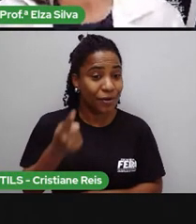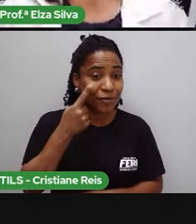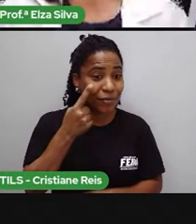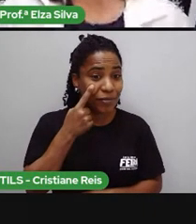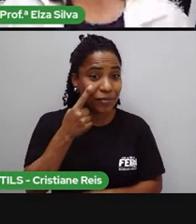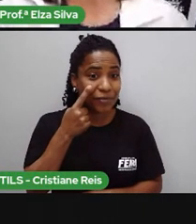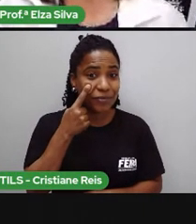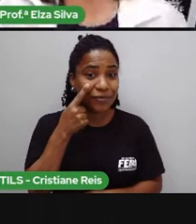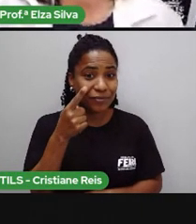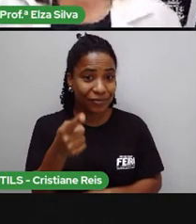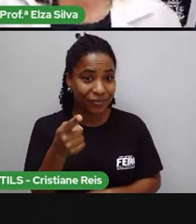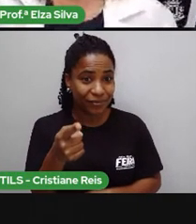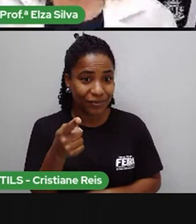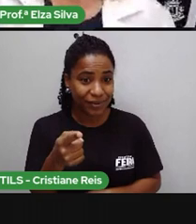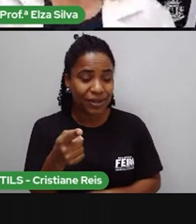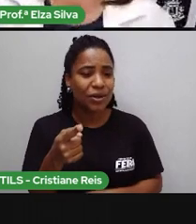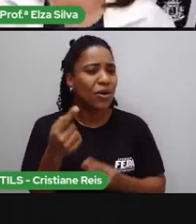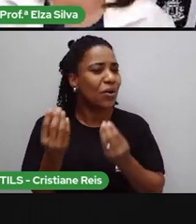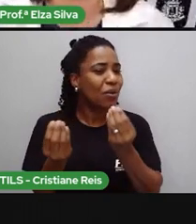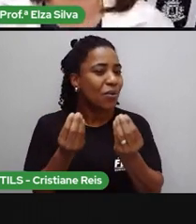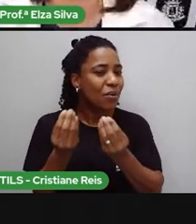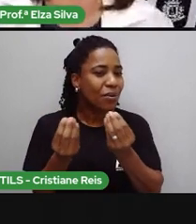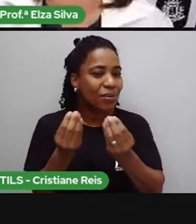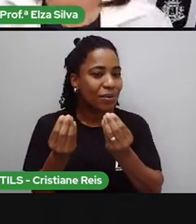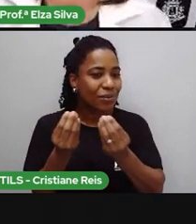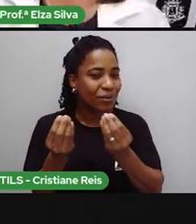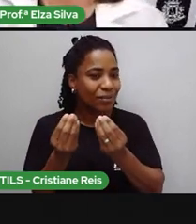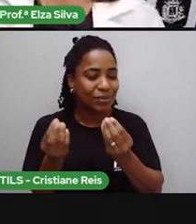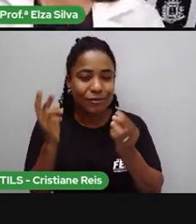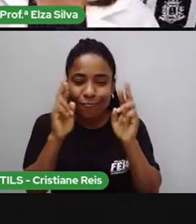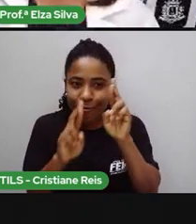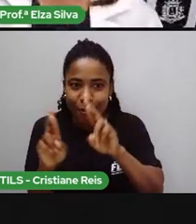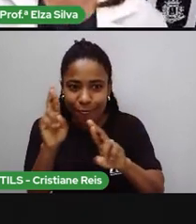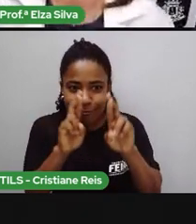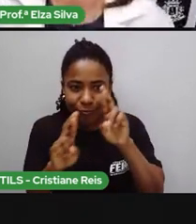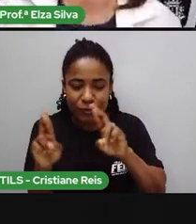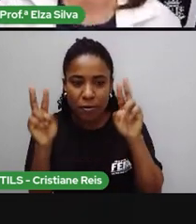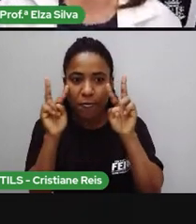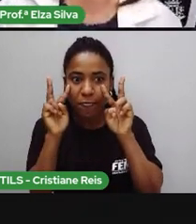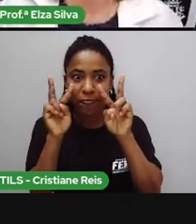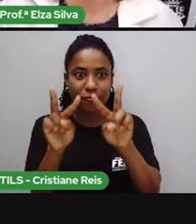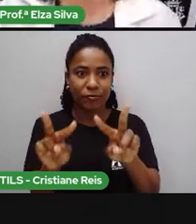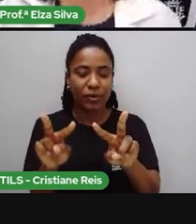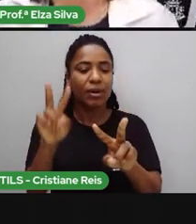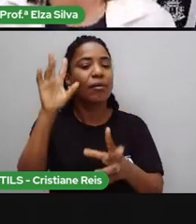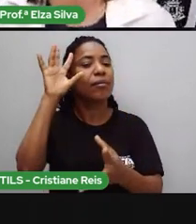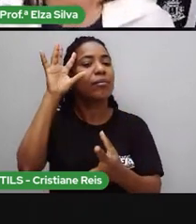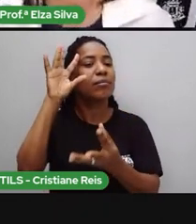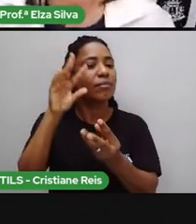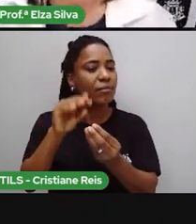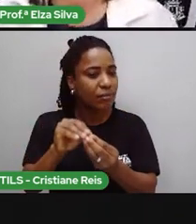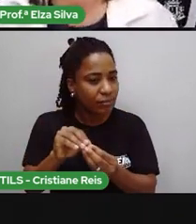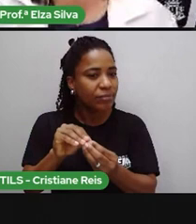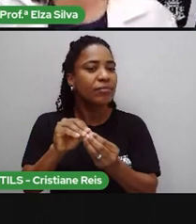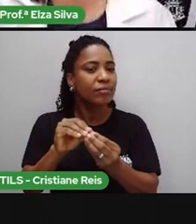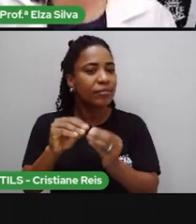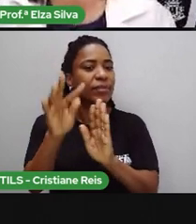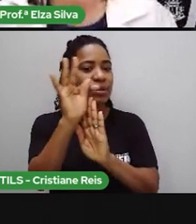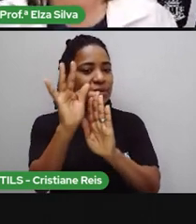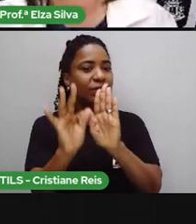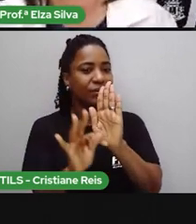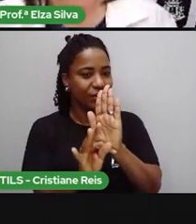revisão da interpretação que nós acabamos de fazer desse gênero textual, o